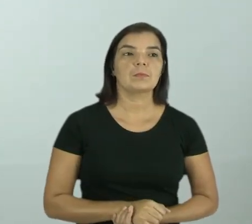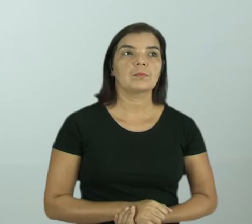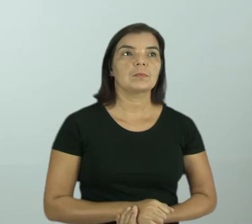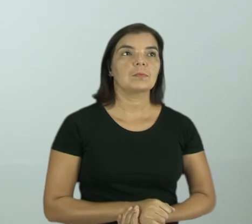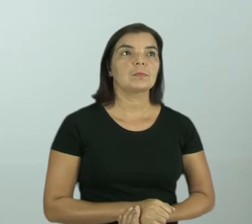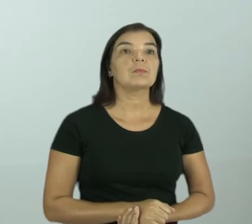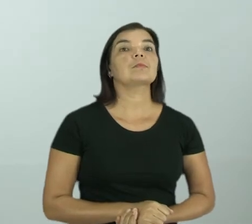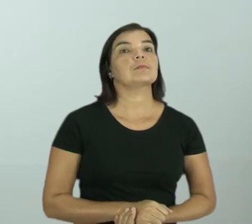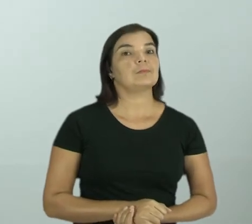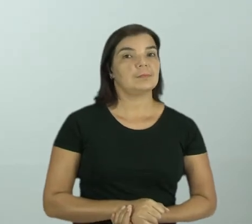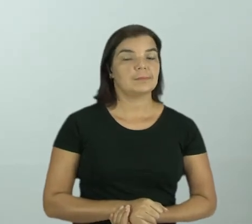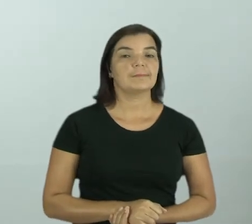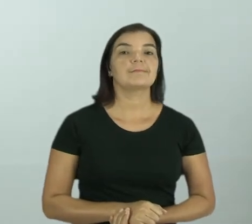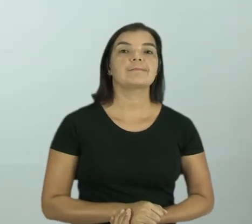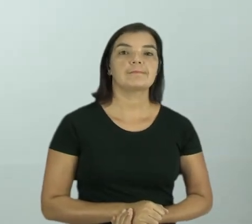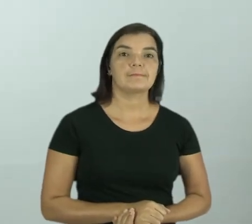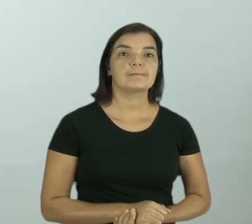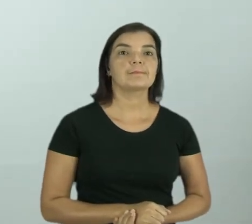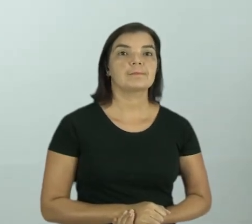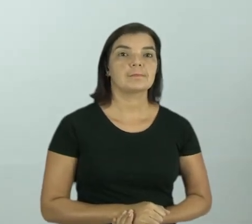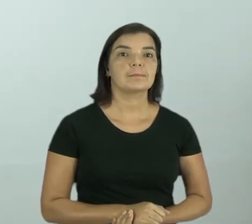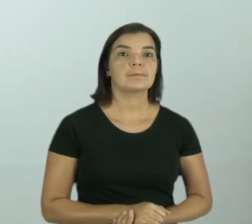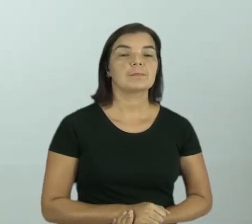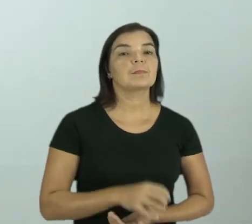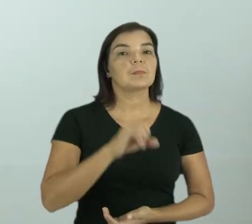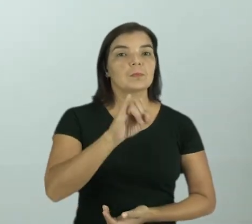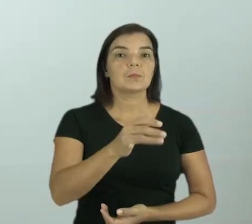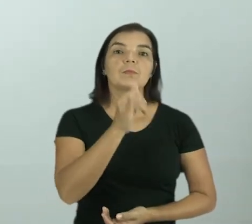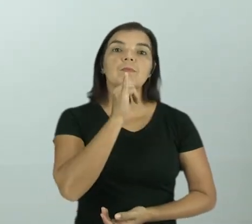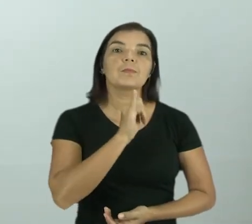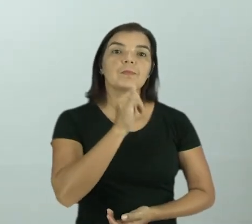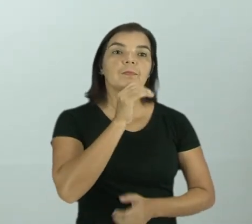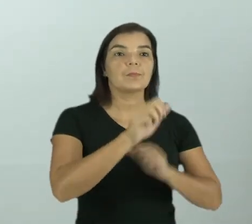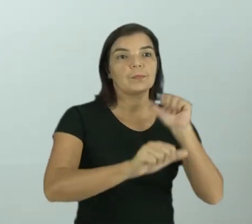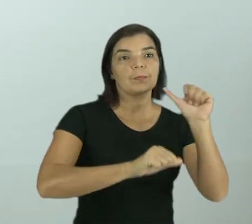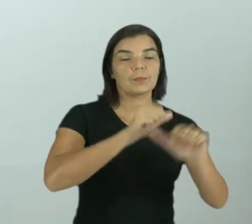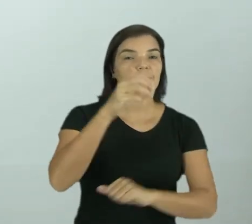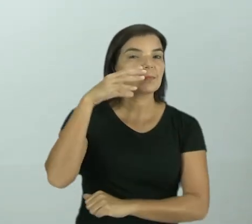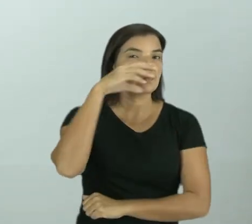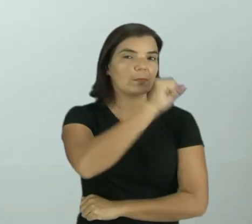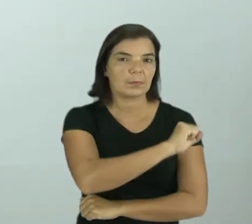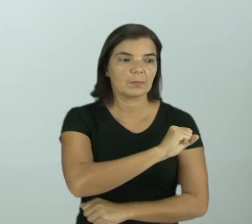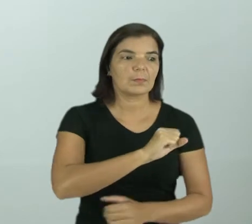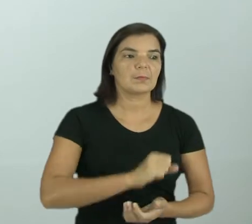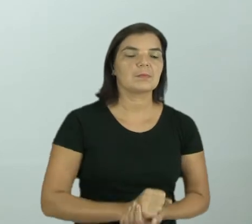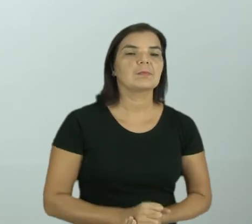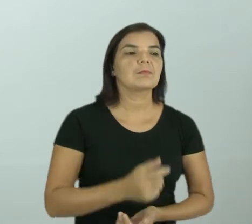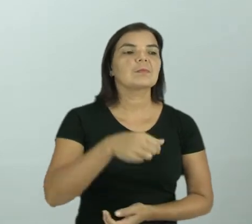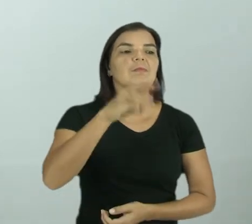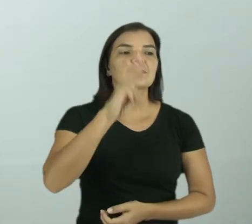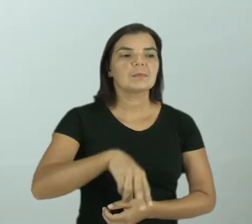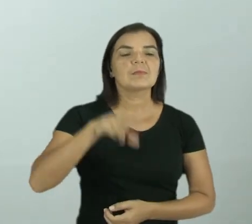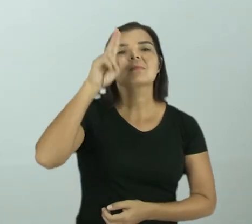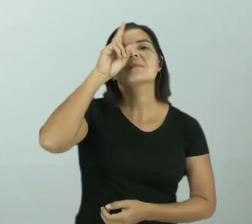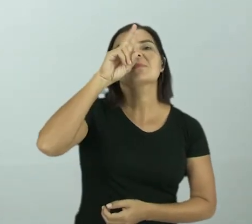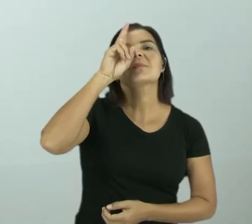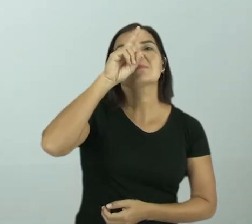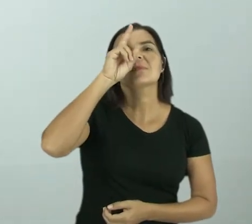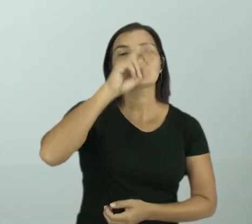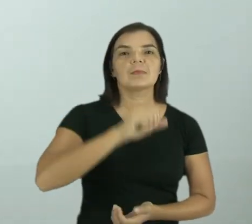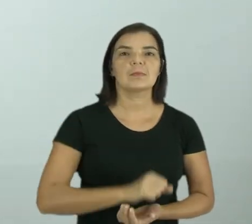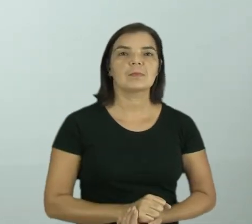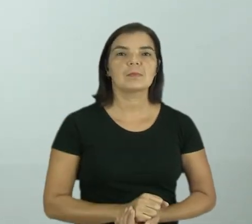Ah, já saiu. Cite um exemplo de mudança rápida. Quem lembra? Eu acabei de falar.